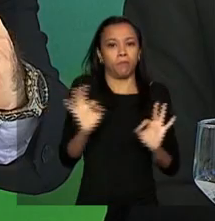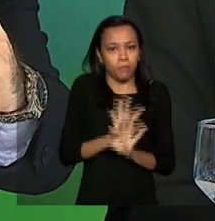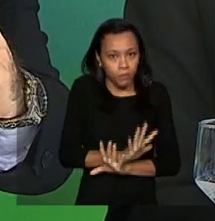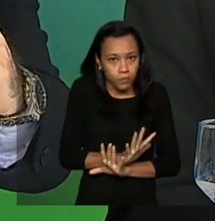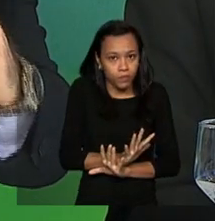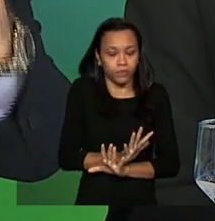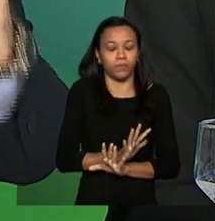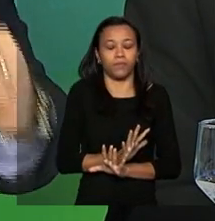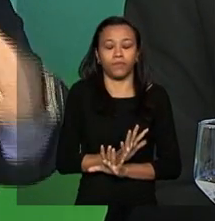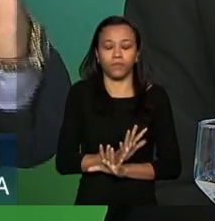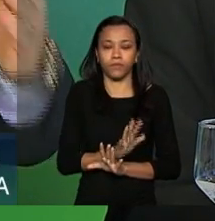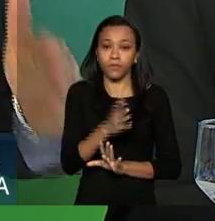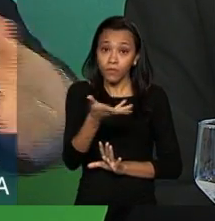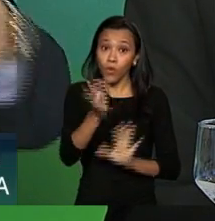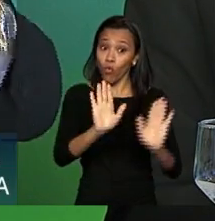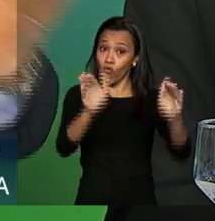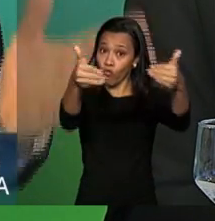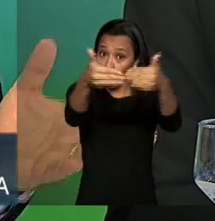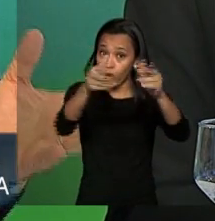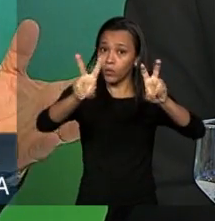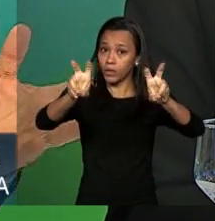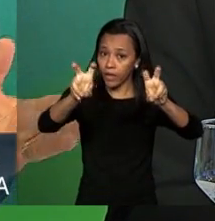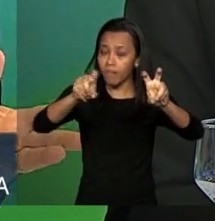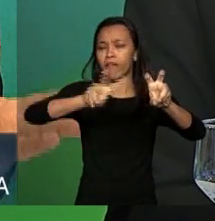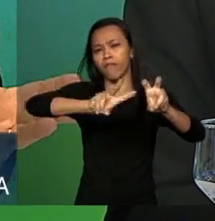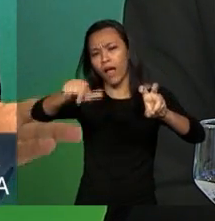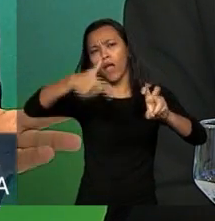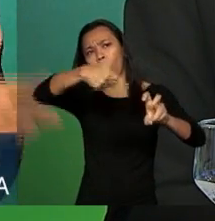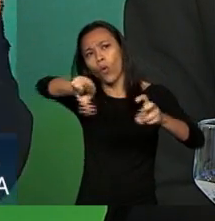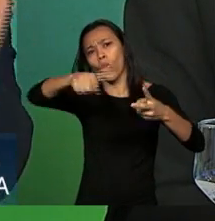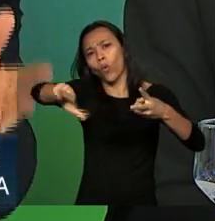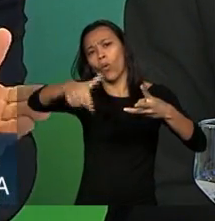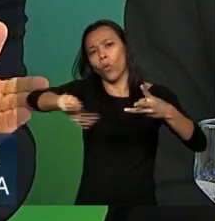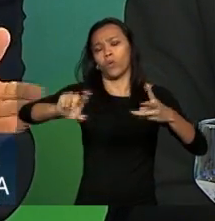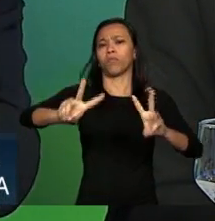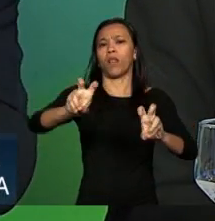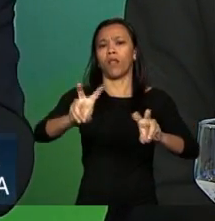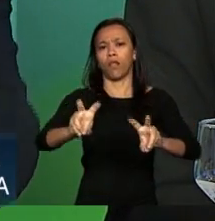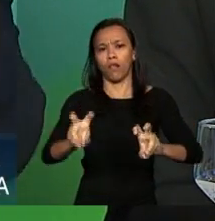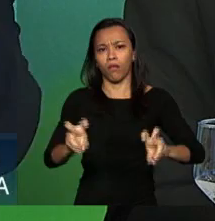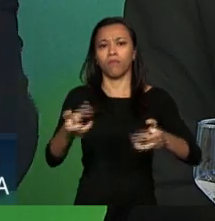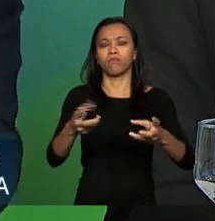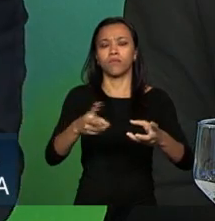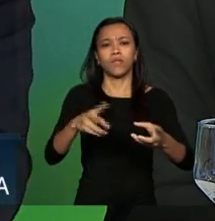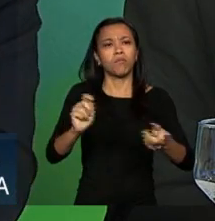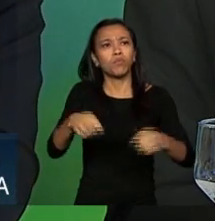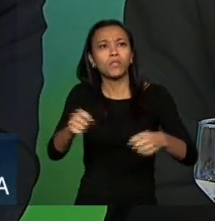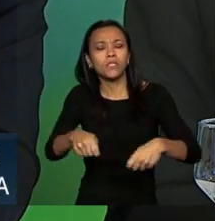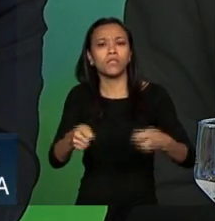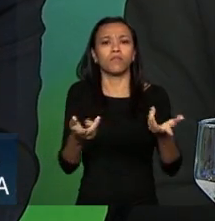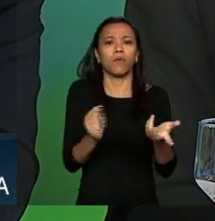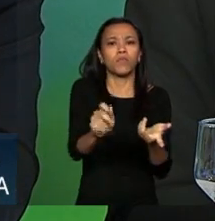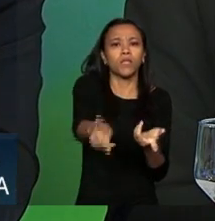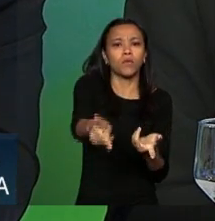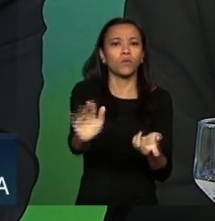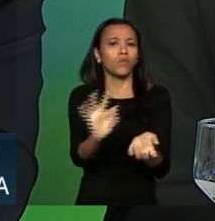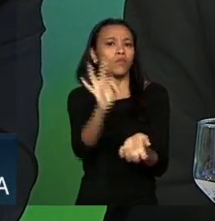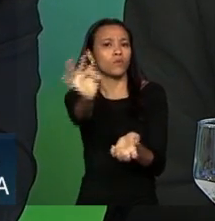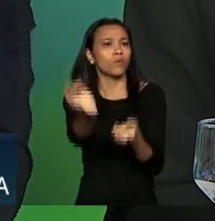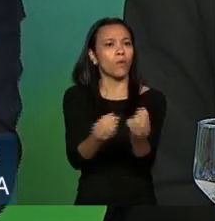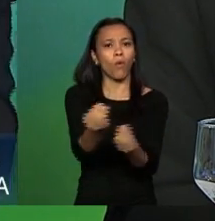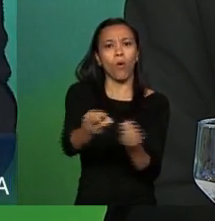o fórum vai debater quais são as demais alternativas possíveis ou não para a previdência social no futuro